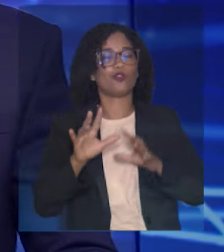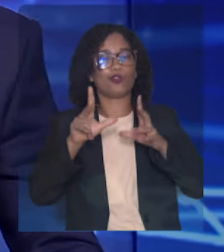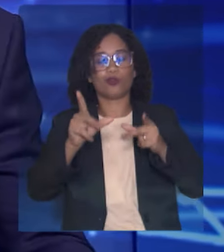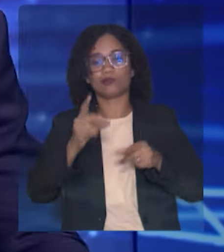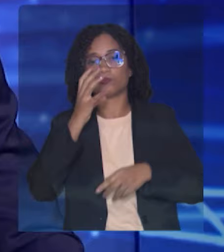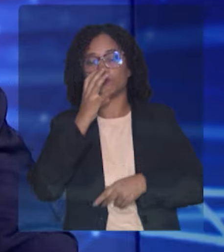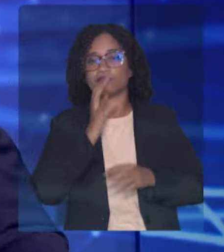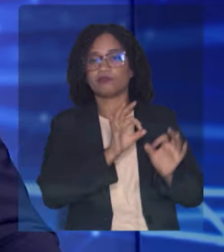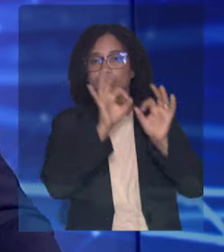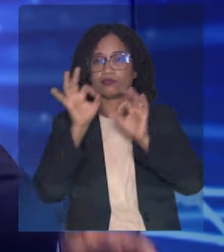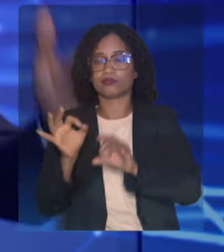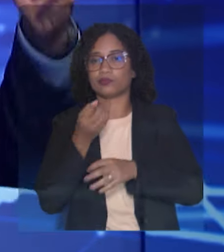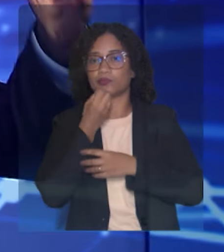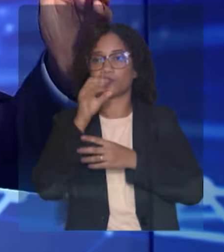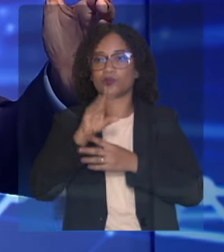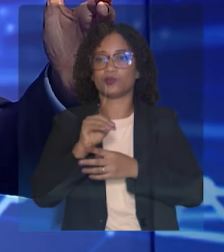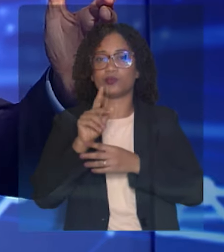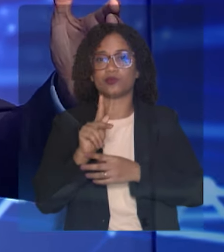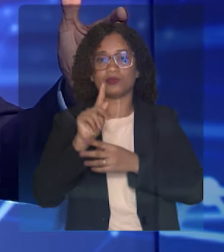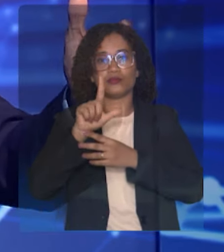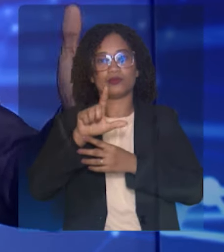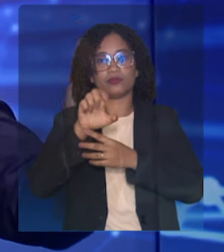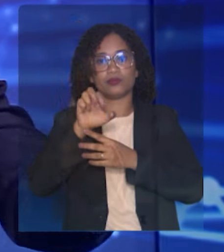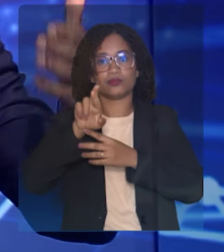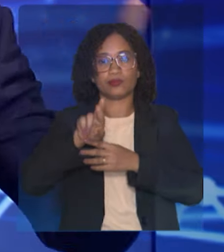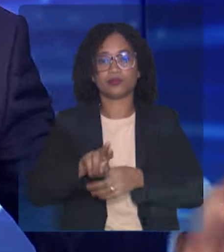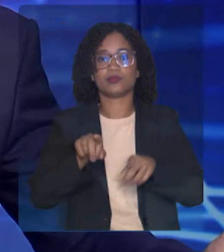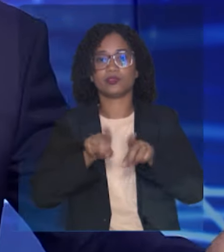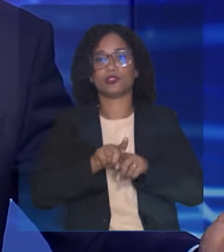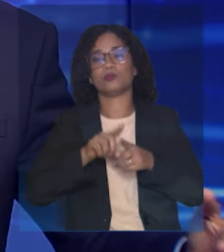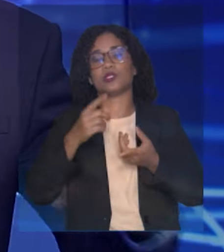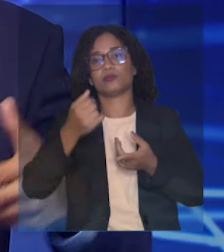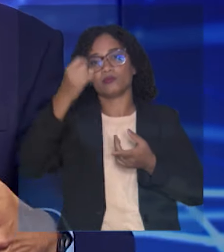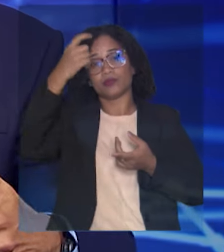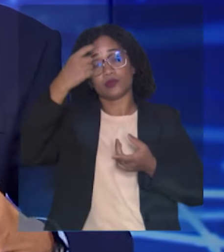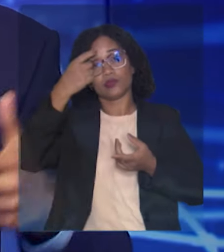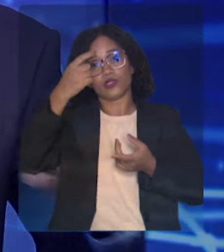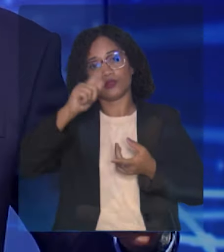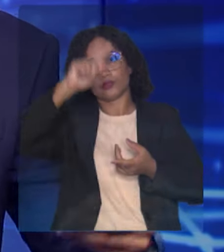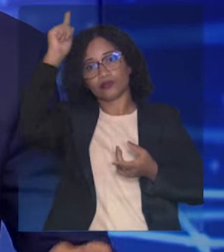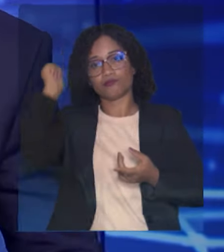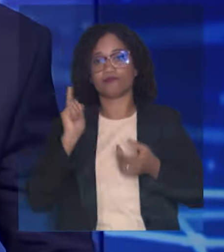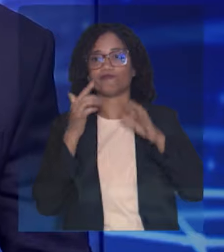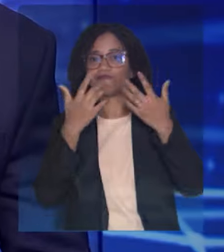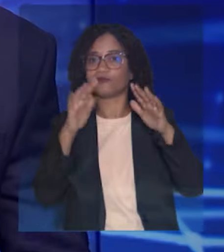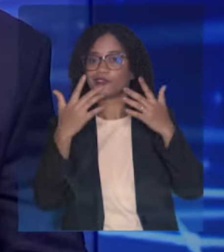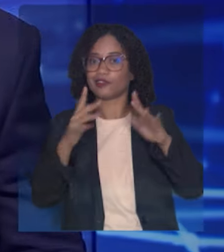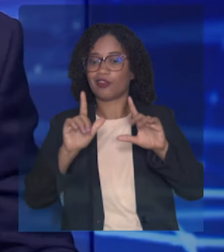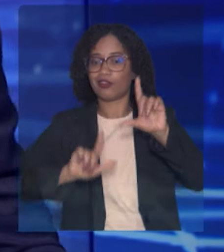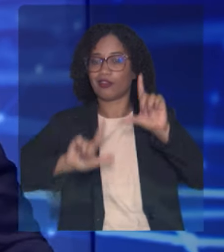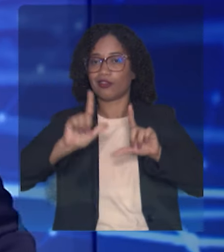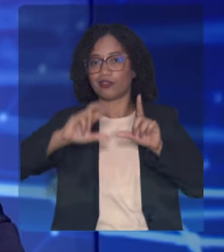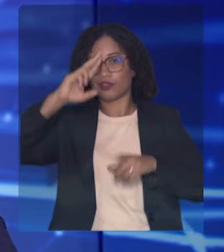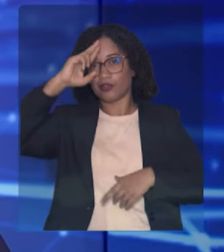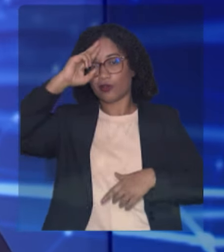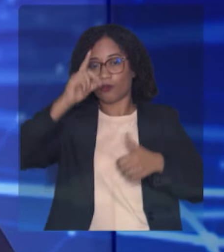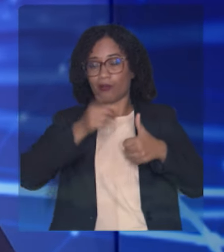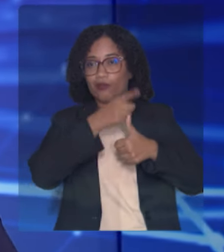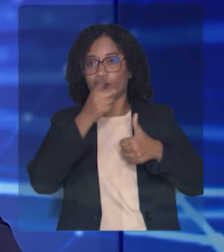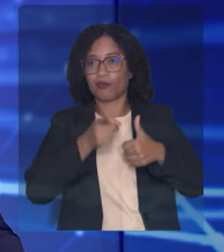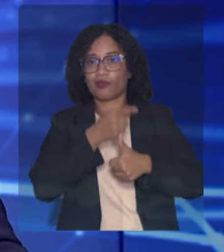Boa noite, Geraldo. Parabenizar, Band, pelo primeiro debate, esse que, tradicionalmente, é o primeiro debate oficial